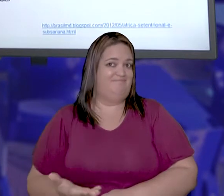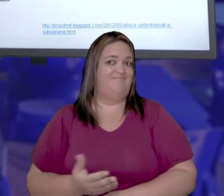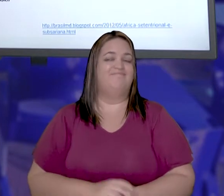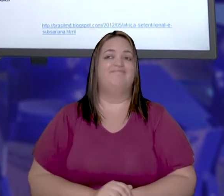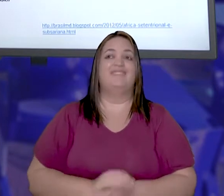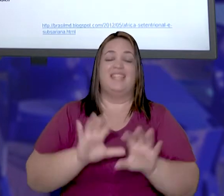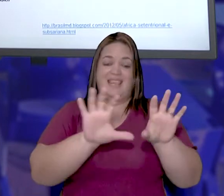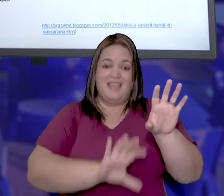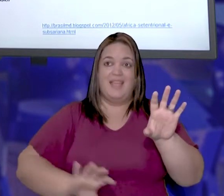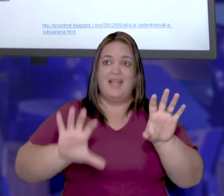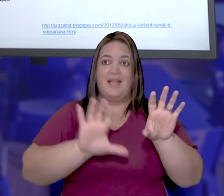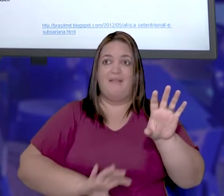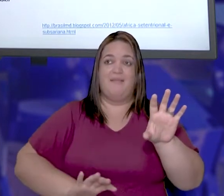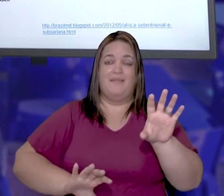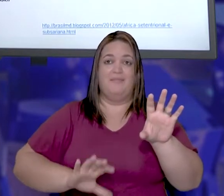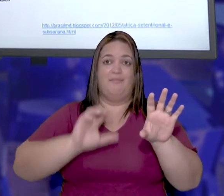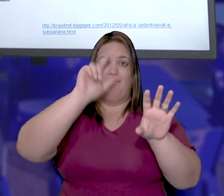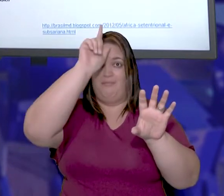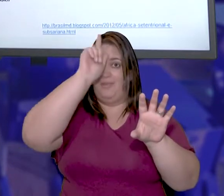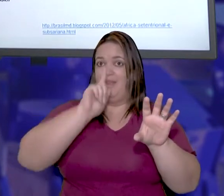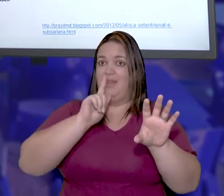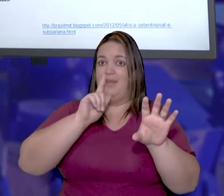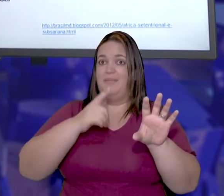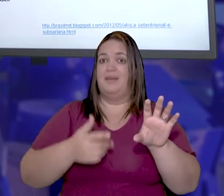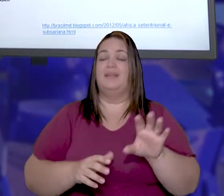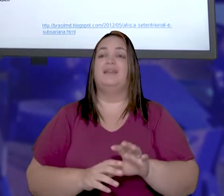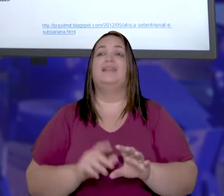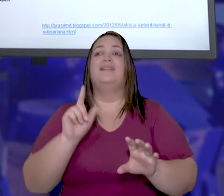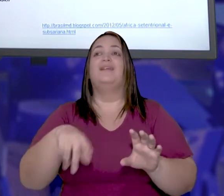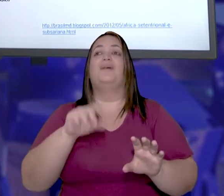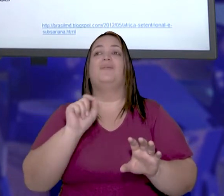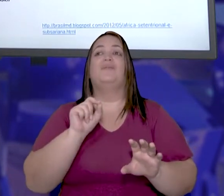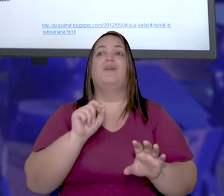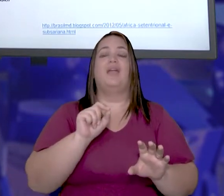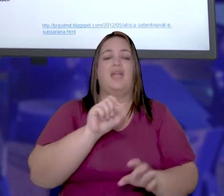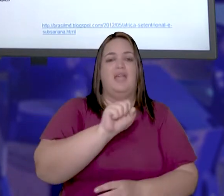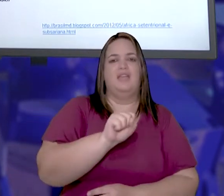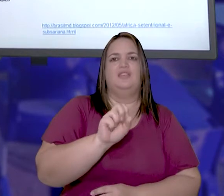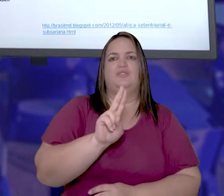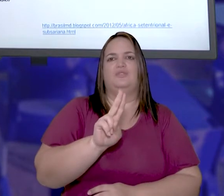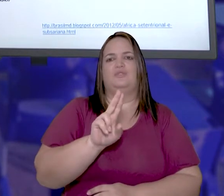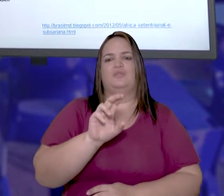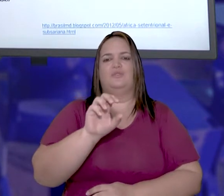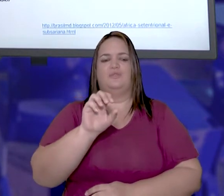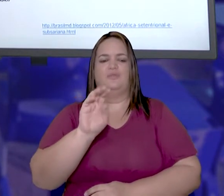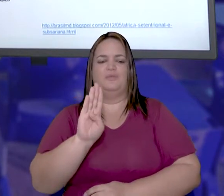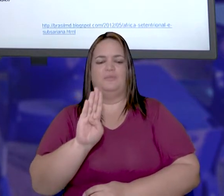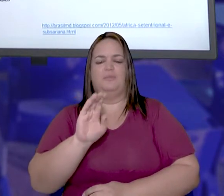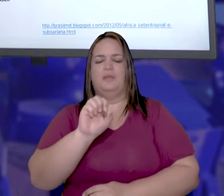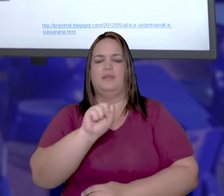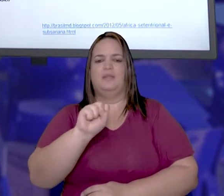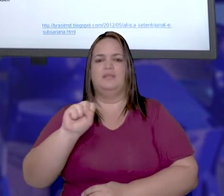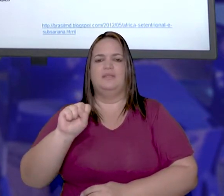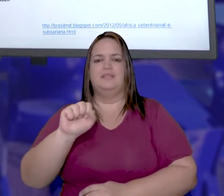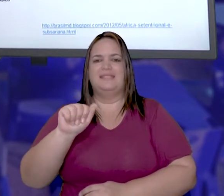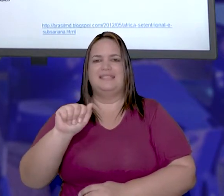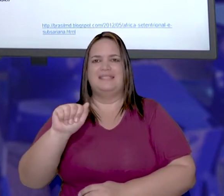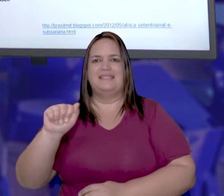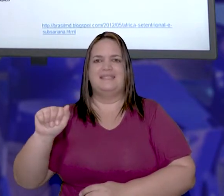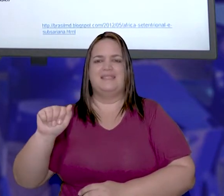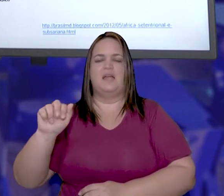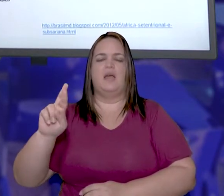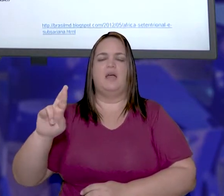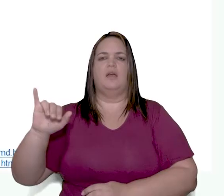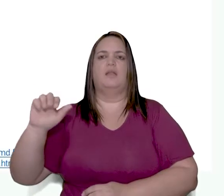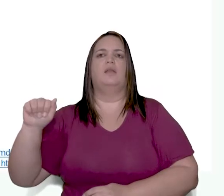África Branca ou África Islâmica, correto? A outra parte, nós chamamos de